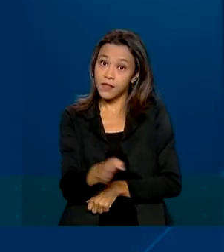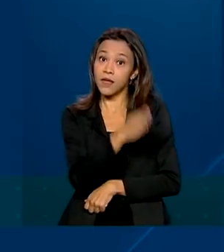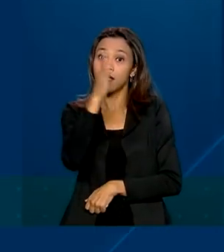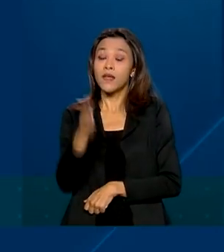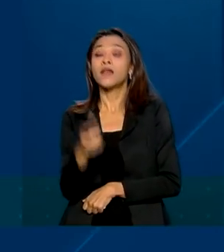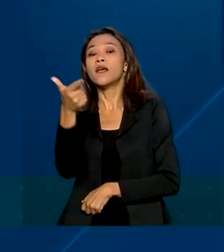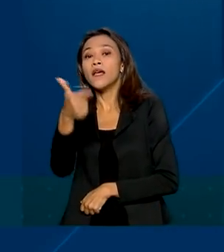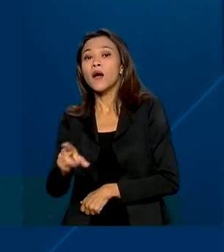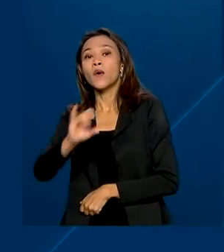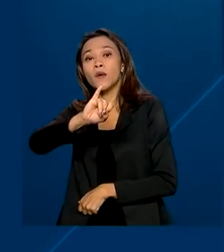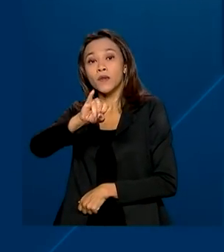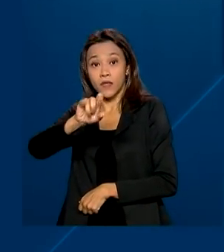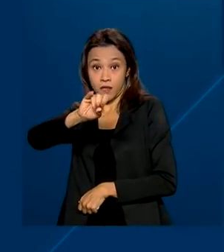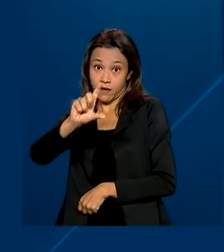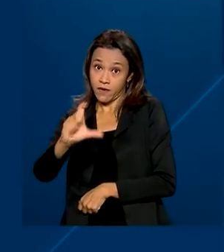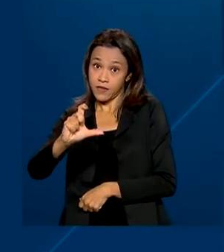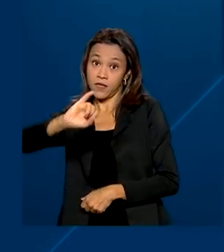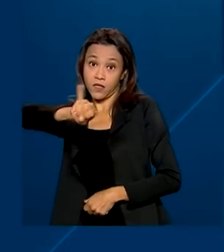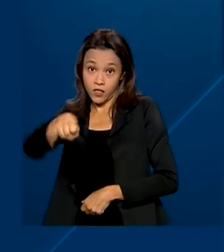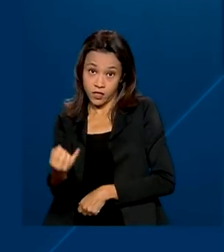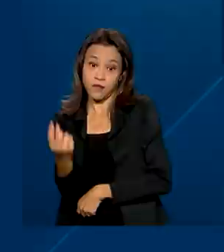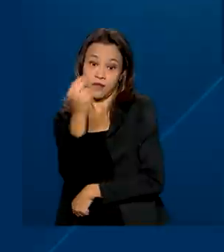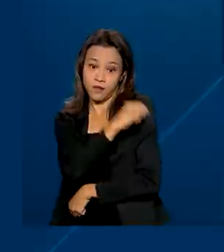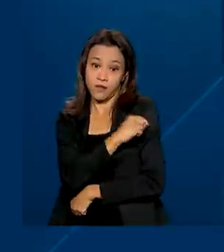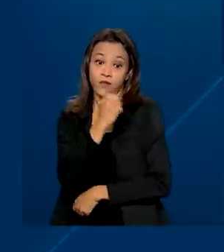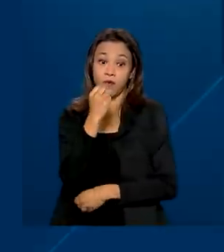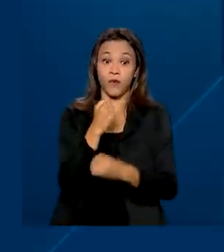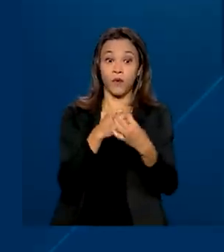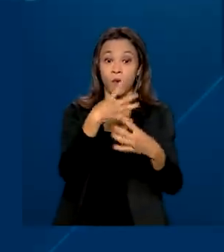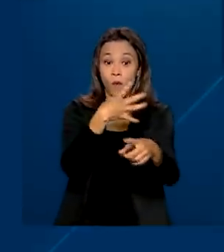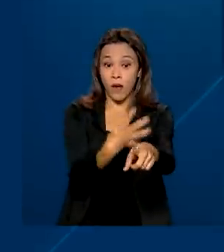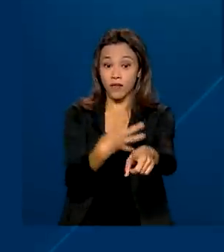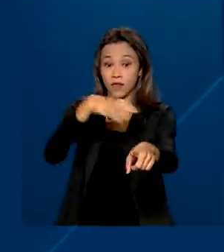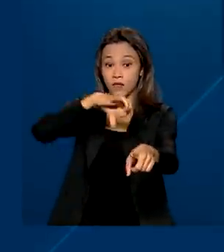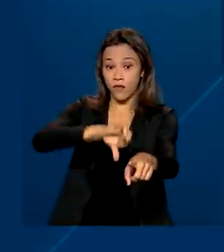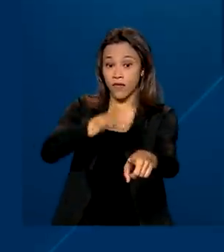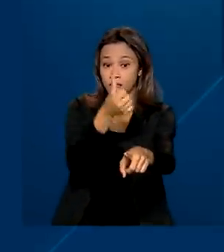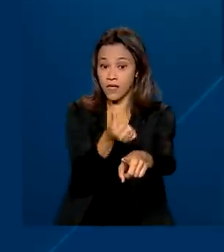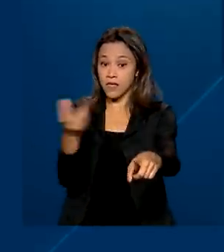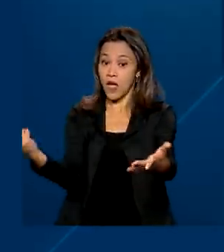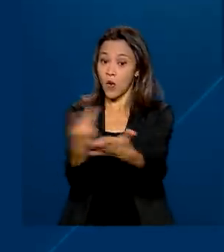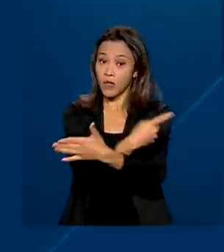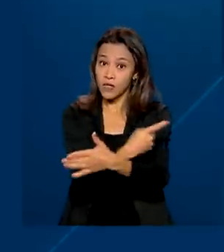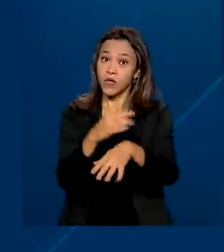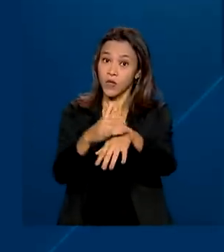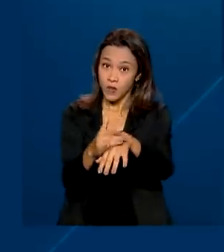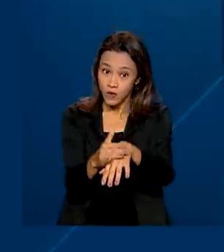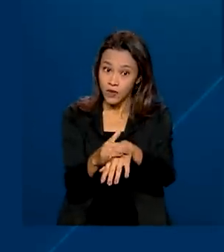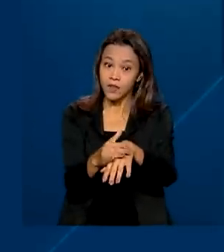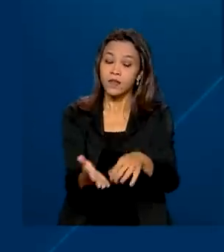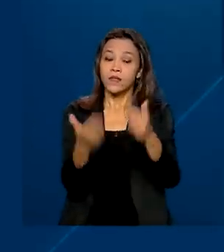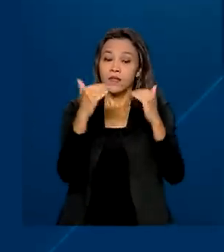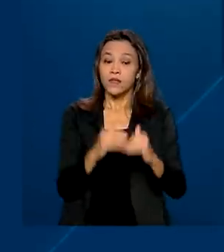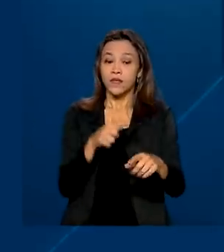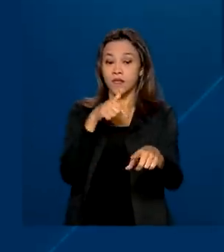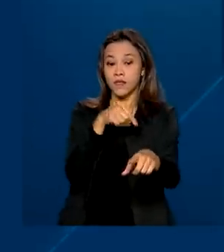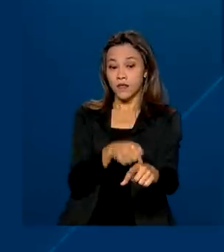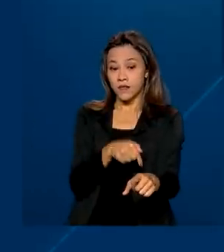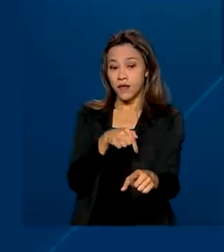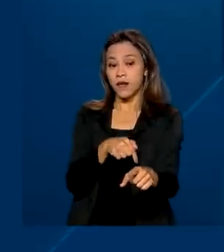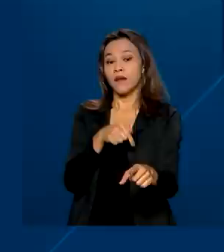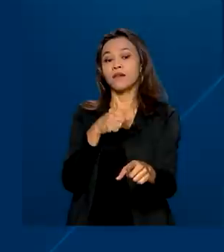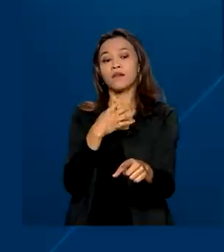496 casos confirmados de trombose, entre mais de 74.500 reações adversas